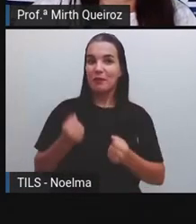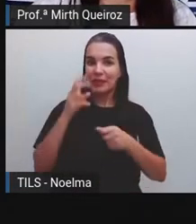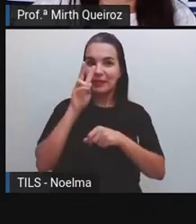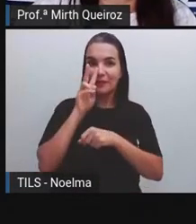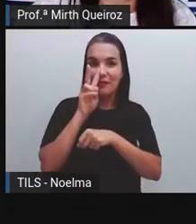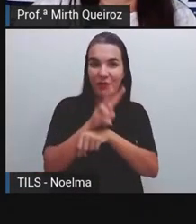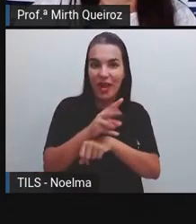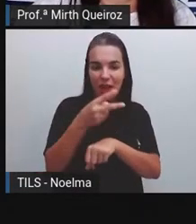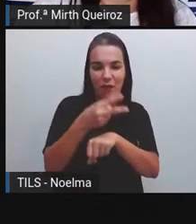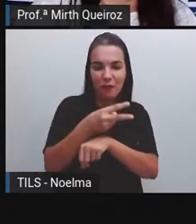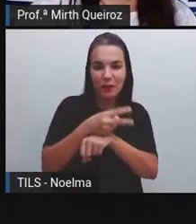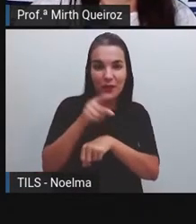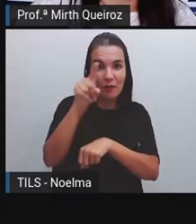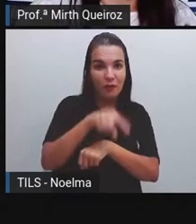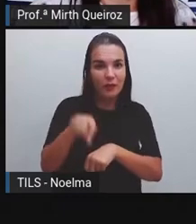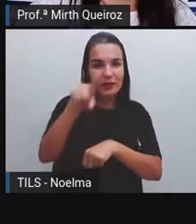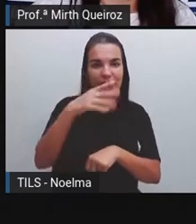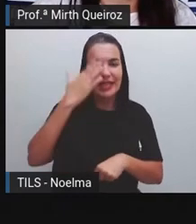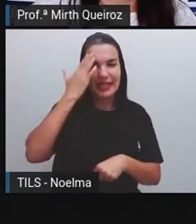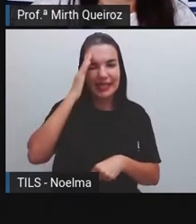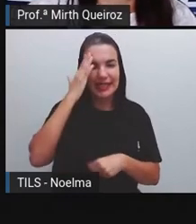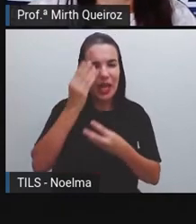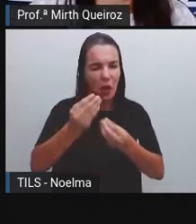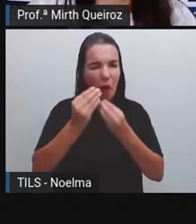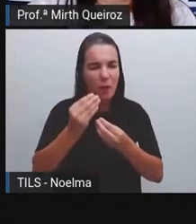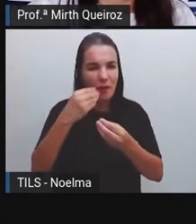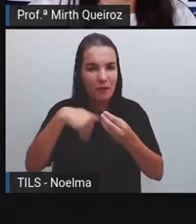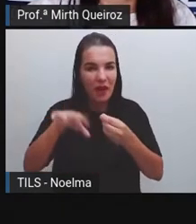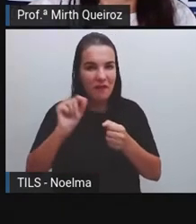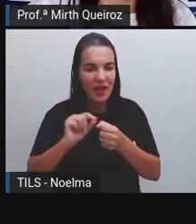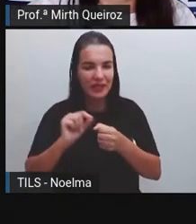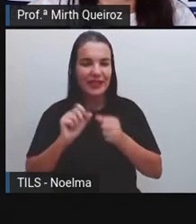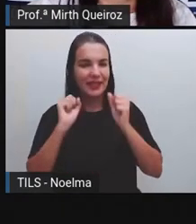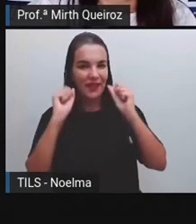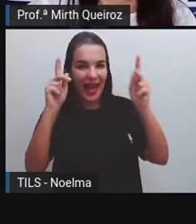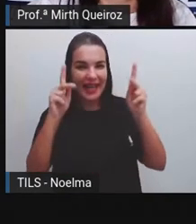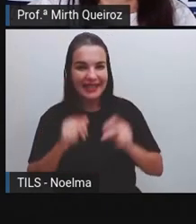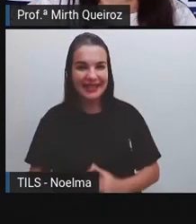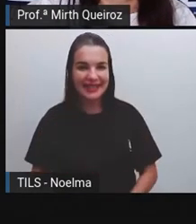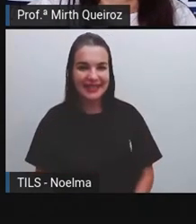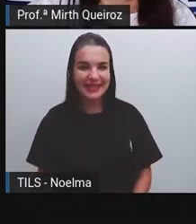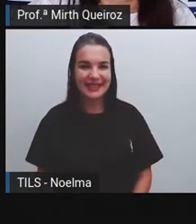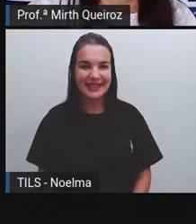um pequeno vídeo para vocês entenderem como vocês podem fazer essa história.